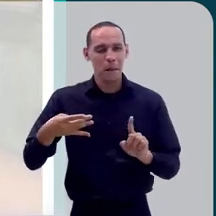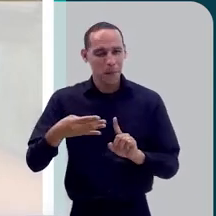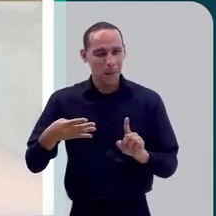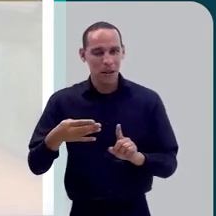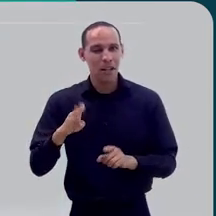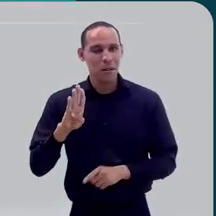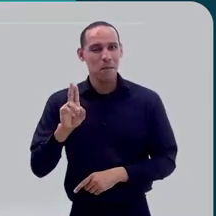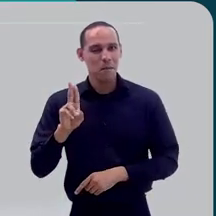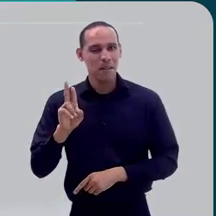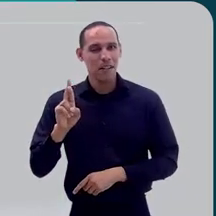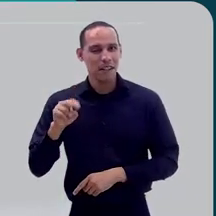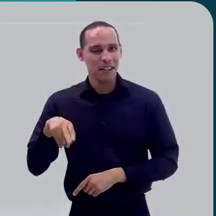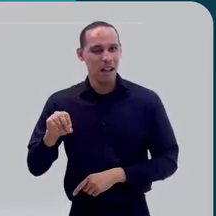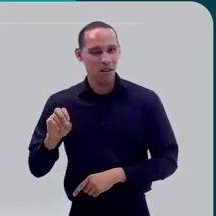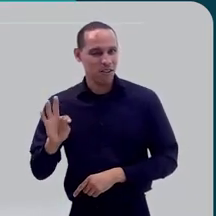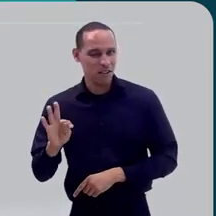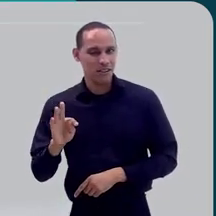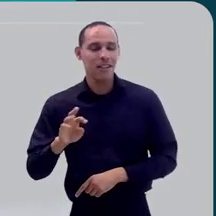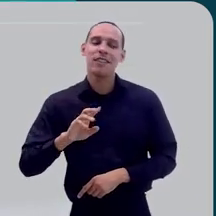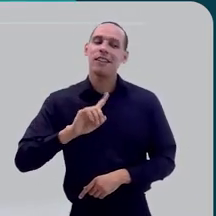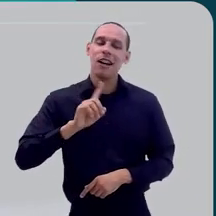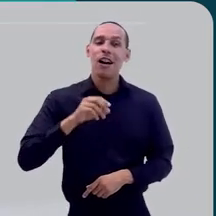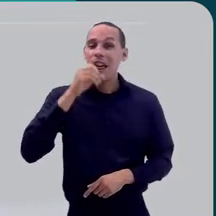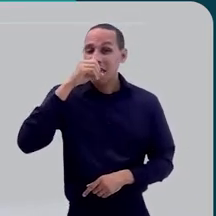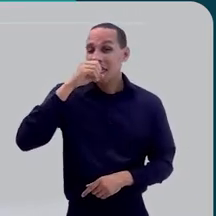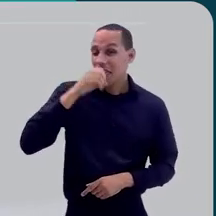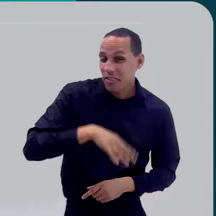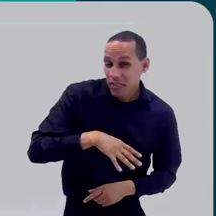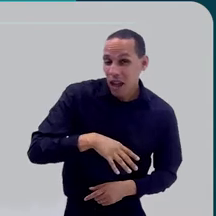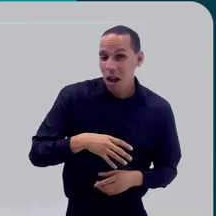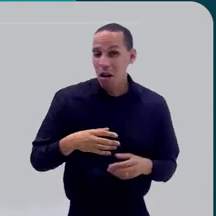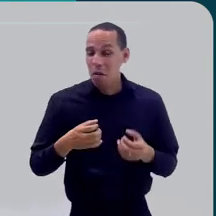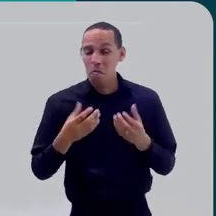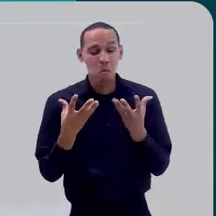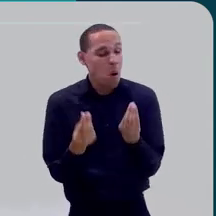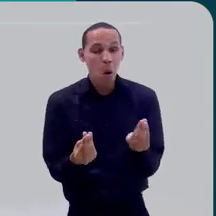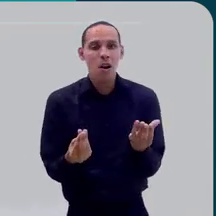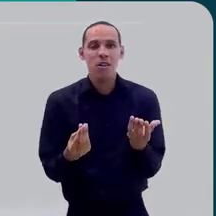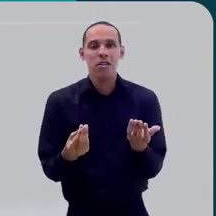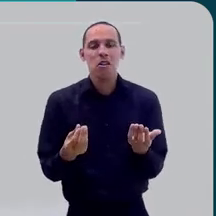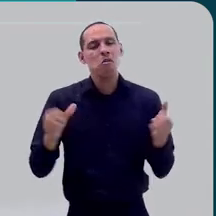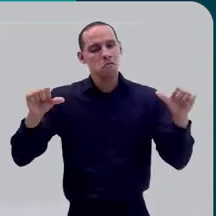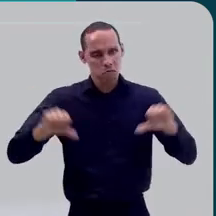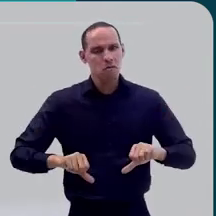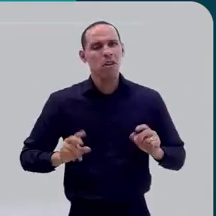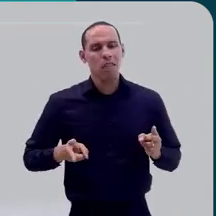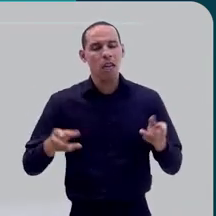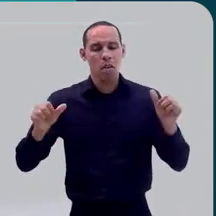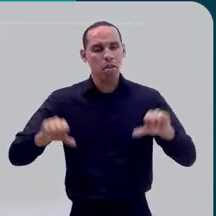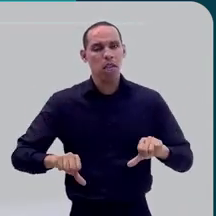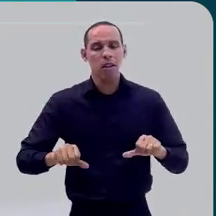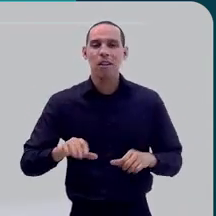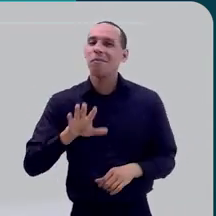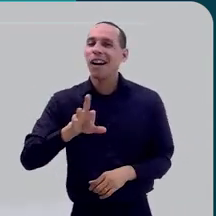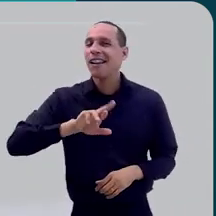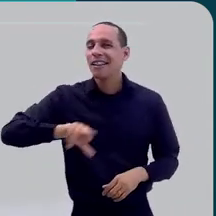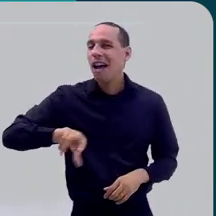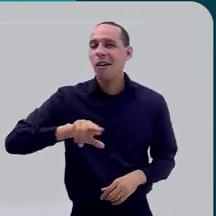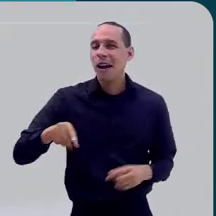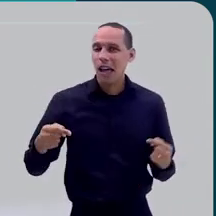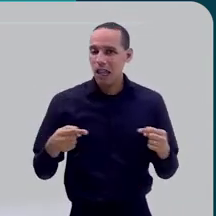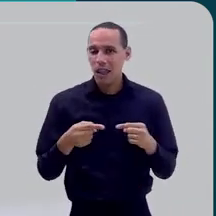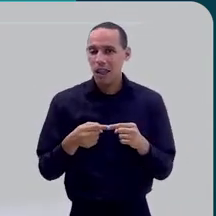vai te causar síndrome de barnautica. Evidentemente que exagero é uma coisa que não é boa nunca, né? É, exatamente.